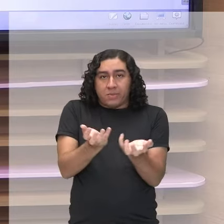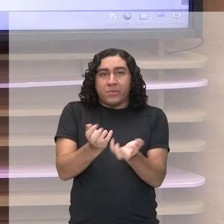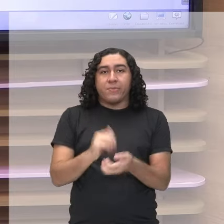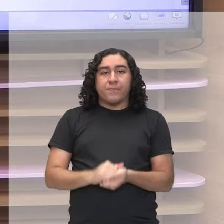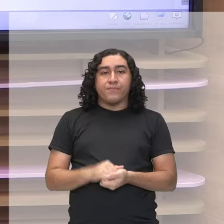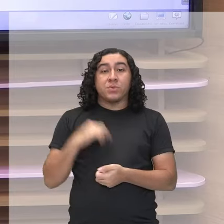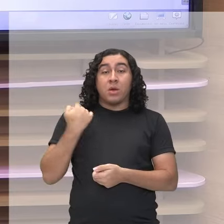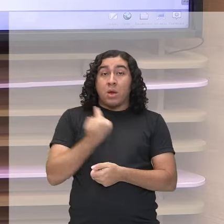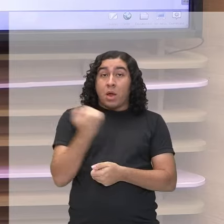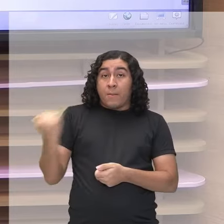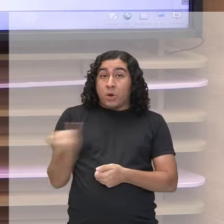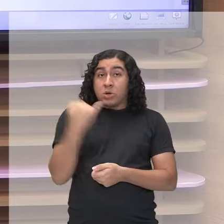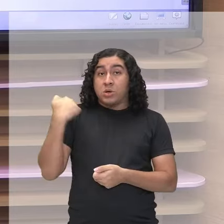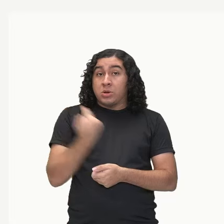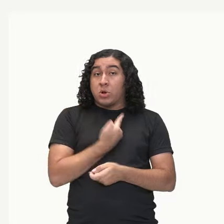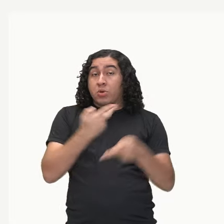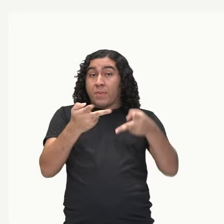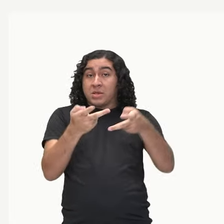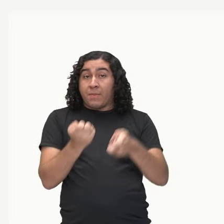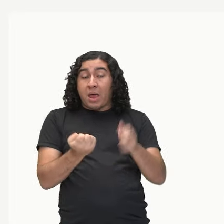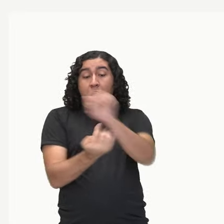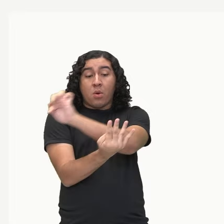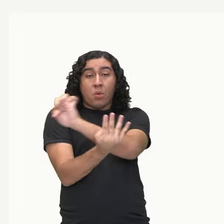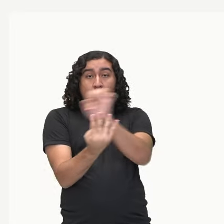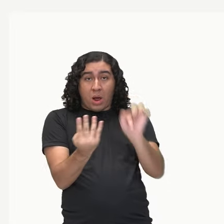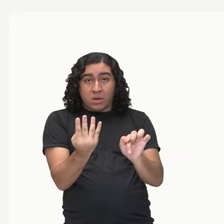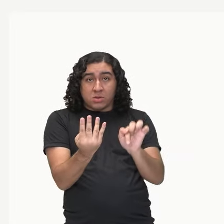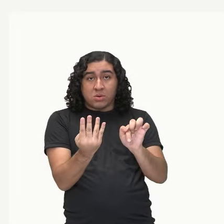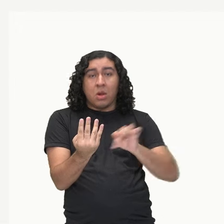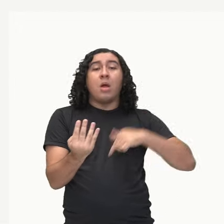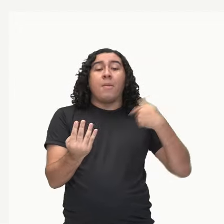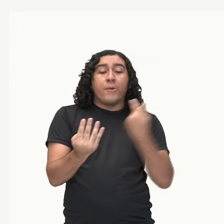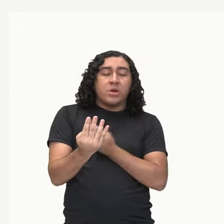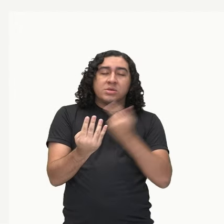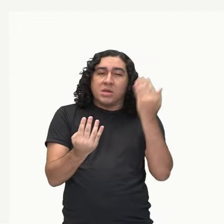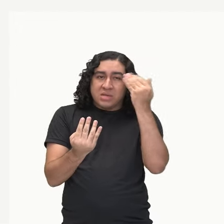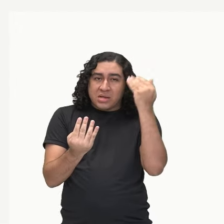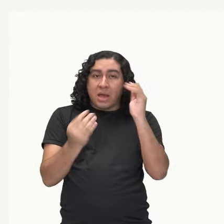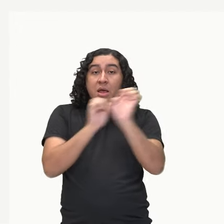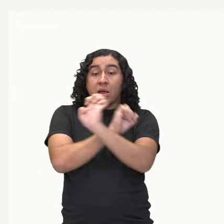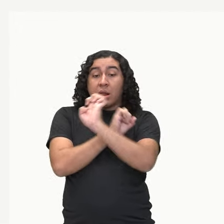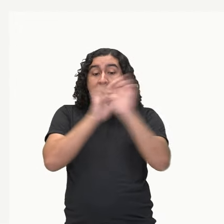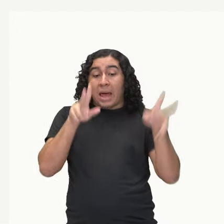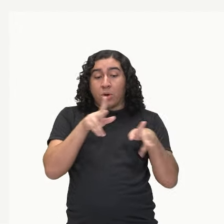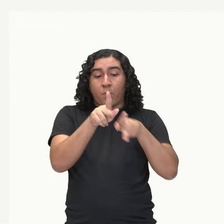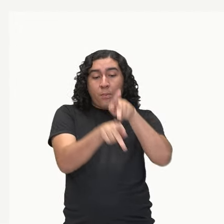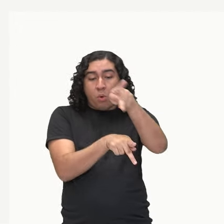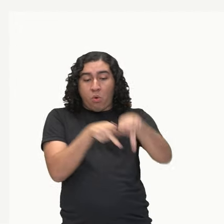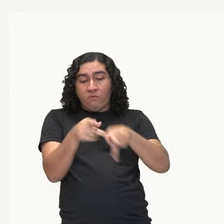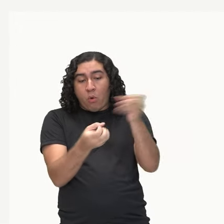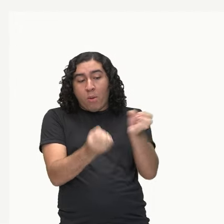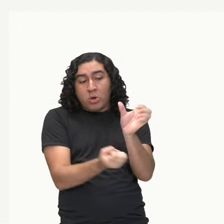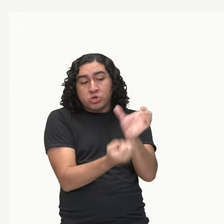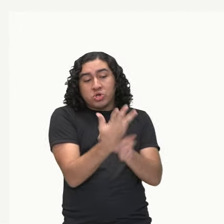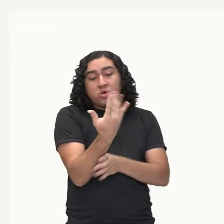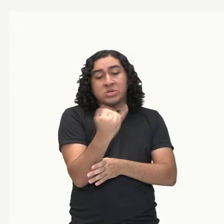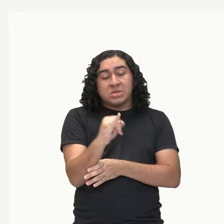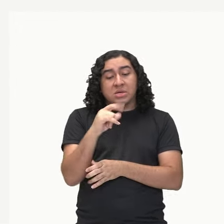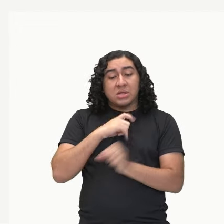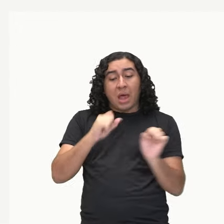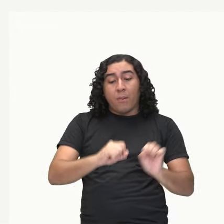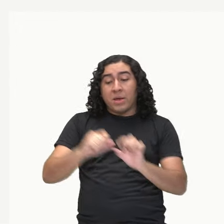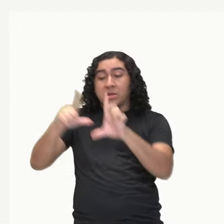observar esses quatro fatores para a gente definir nessa dinâmica de população. Se ela está crescendo, se ela está